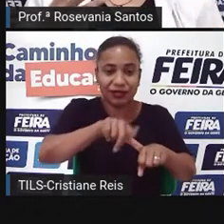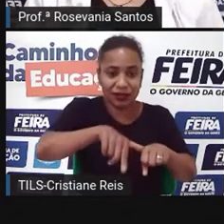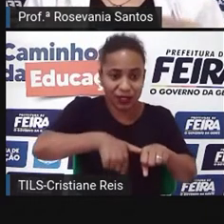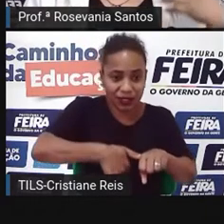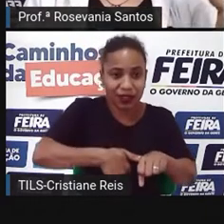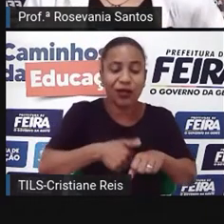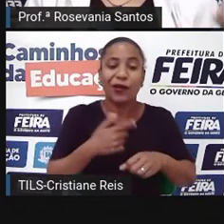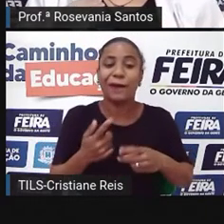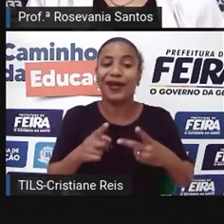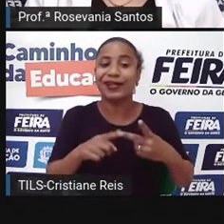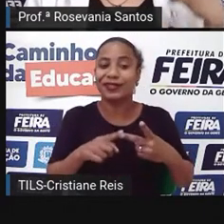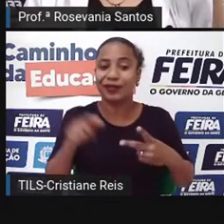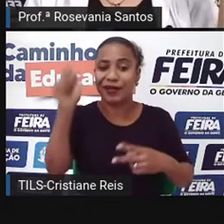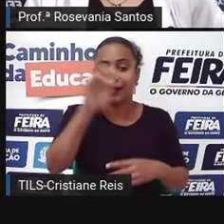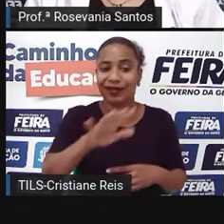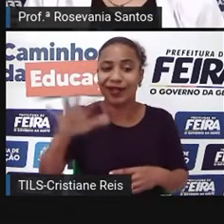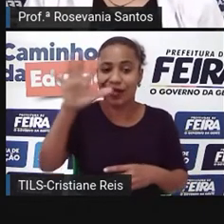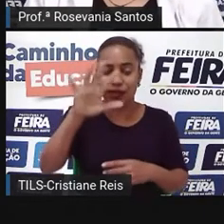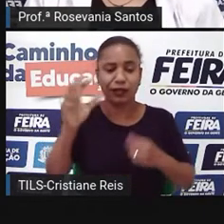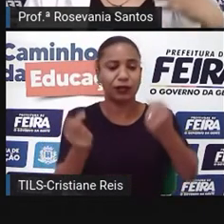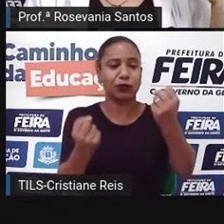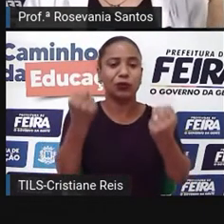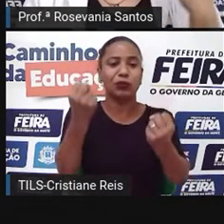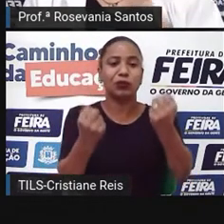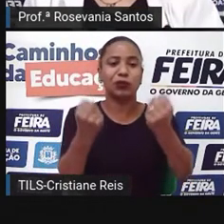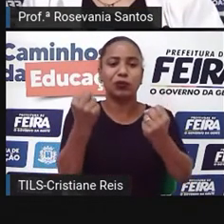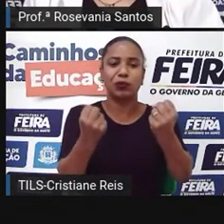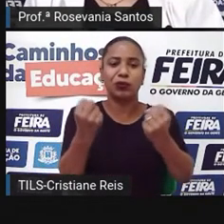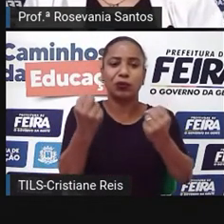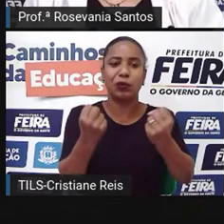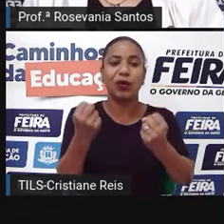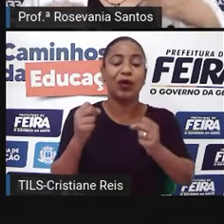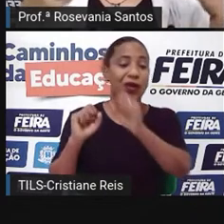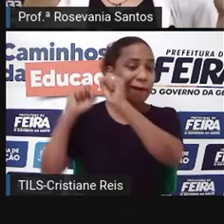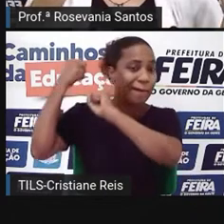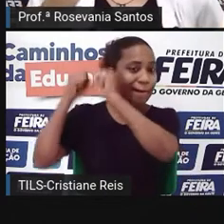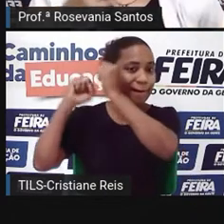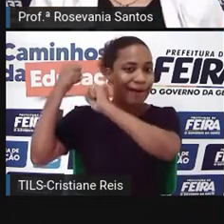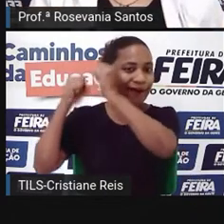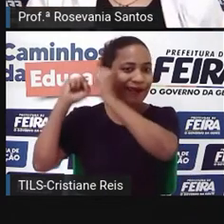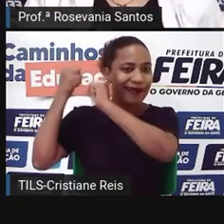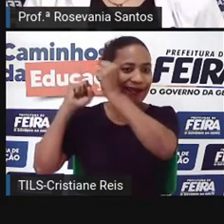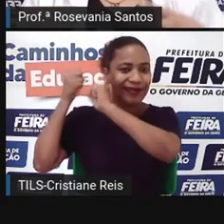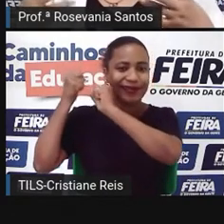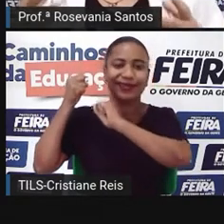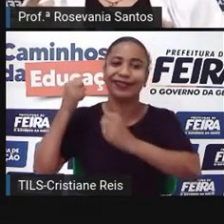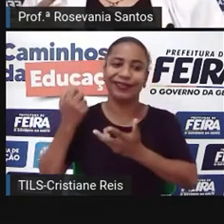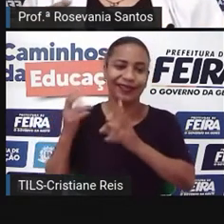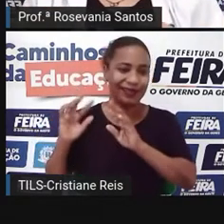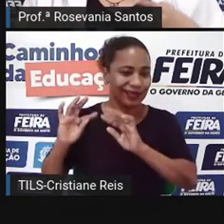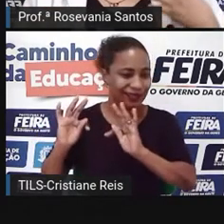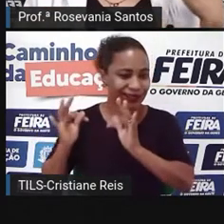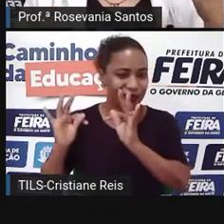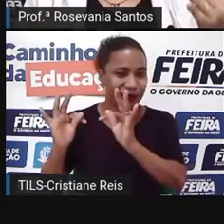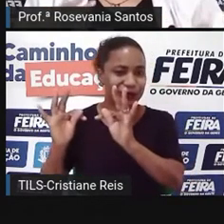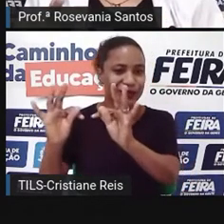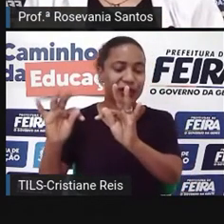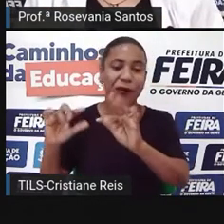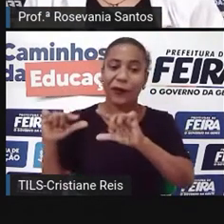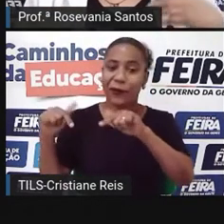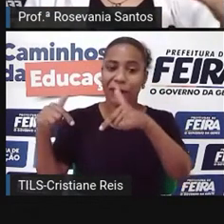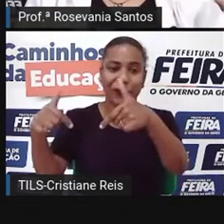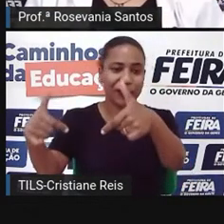mecanizadas, automatizadas, modernizadas mesmo. Com a utilização de melhoramentos de sementes, a questão de